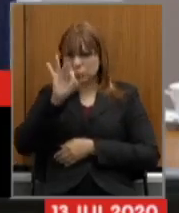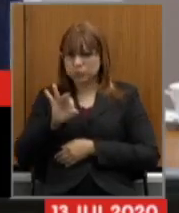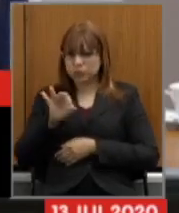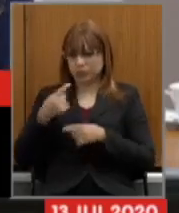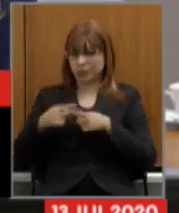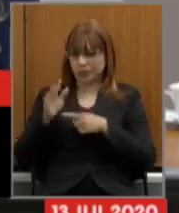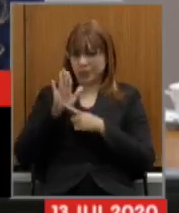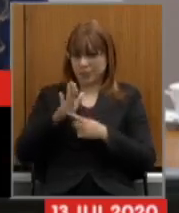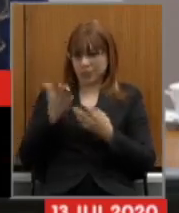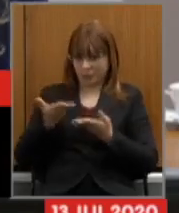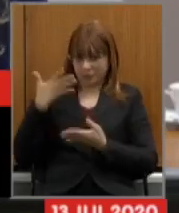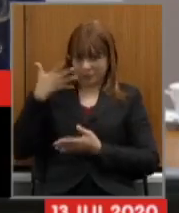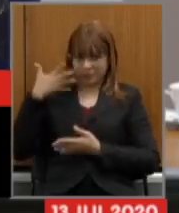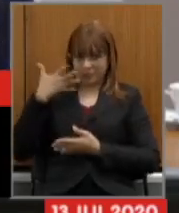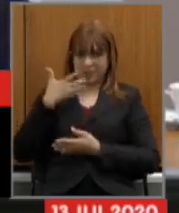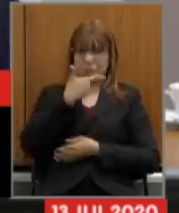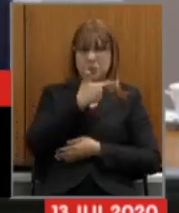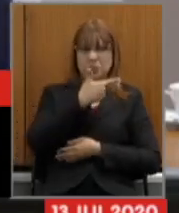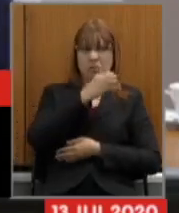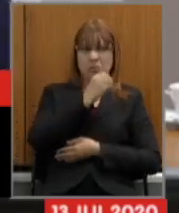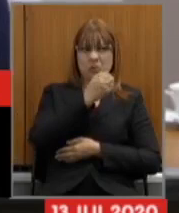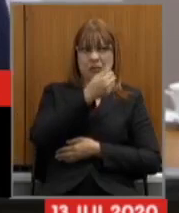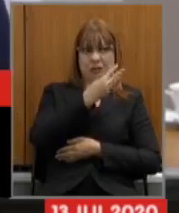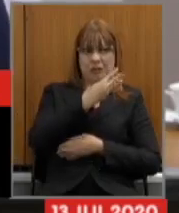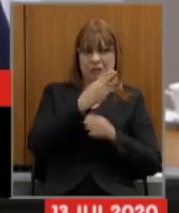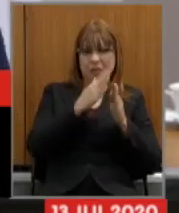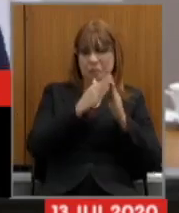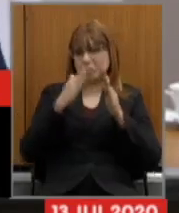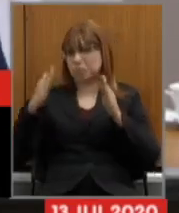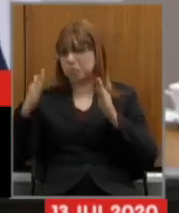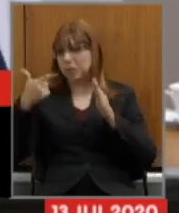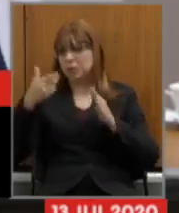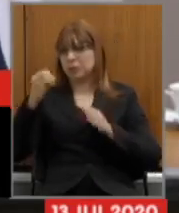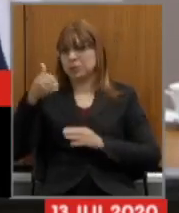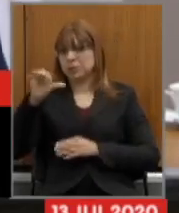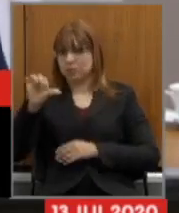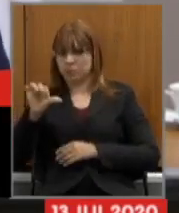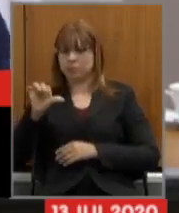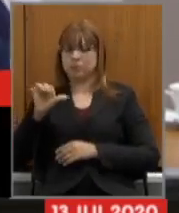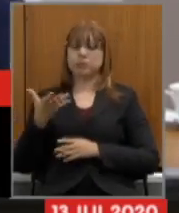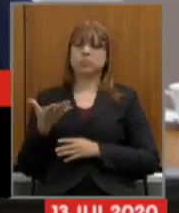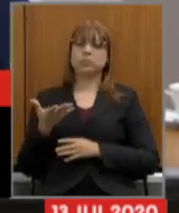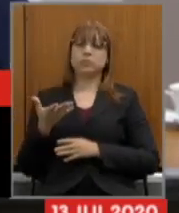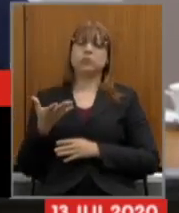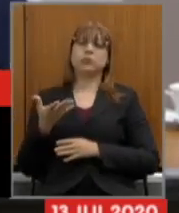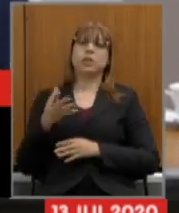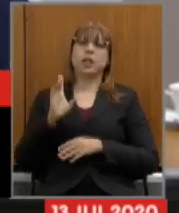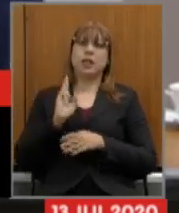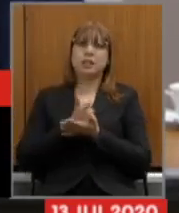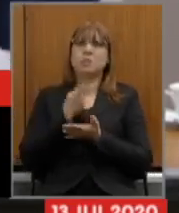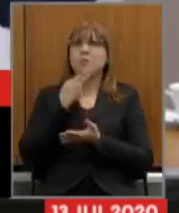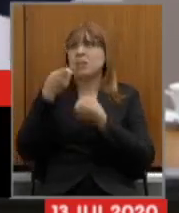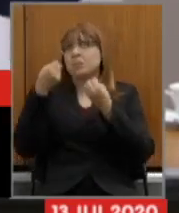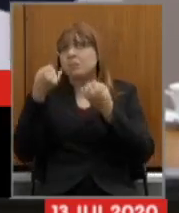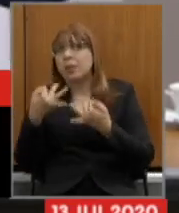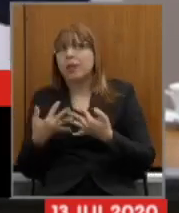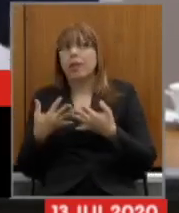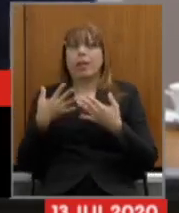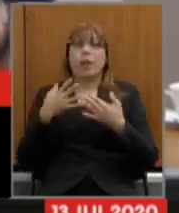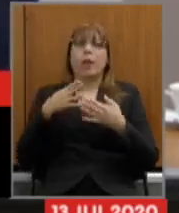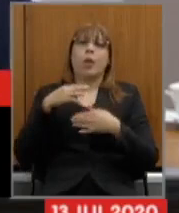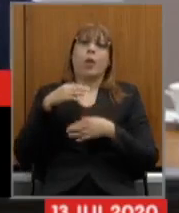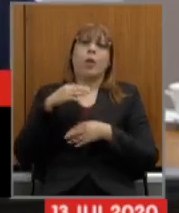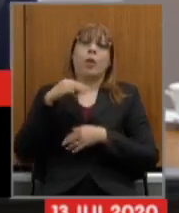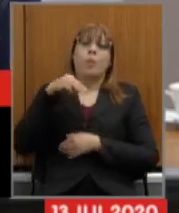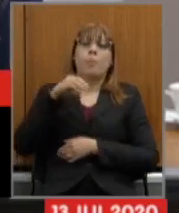apresentado aqui de 2013 a 2019 e esse é um ponto que tem sido muito trazido como justificativa que precisa da